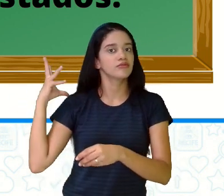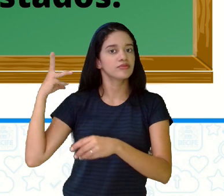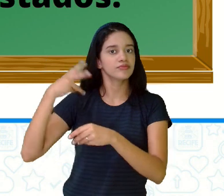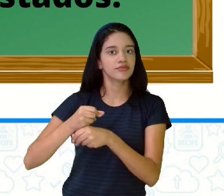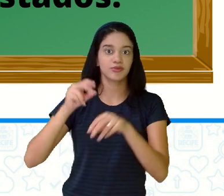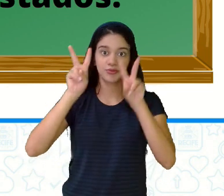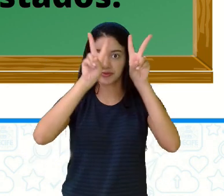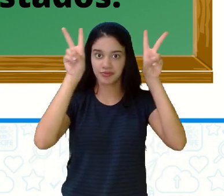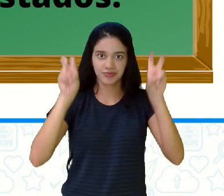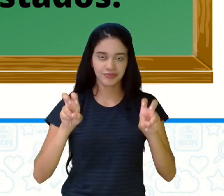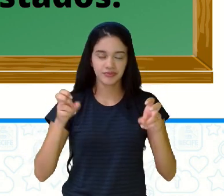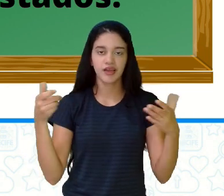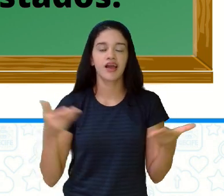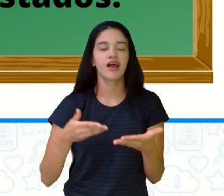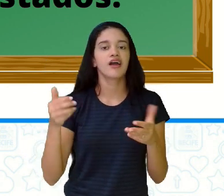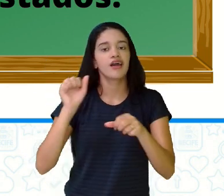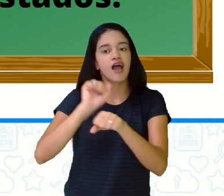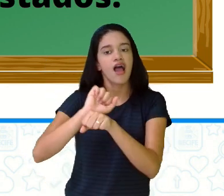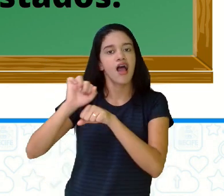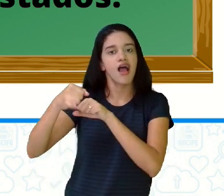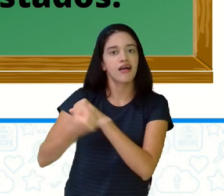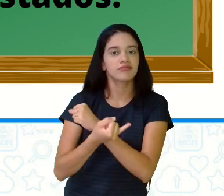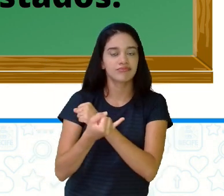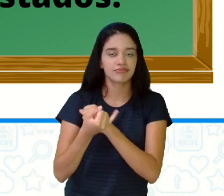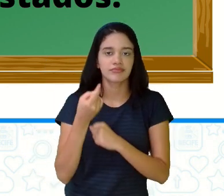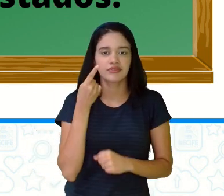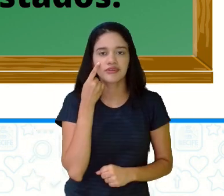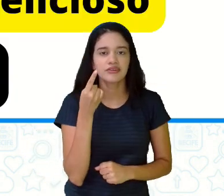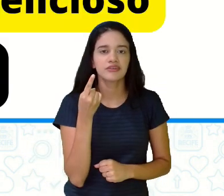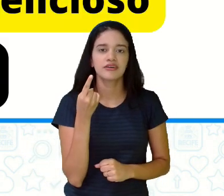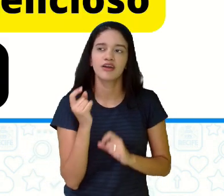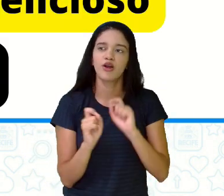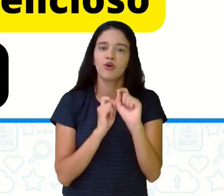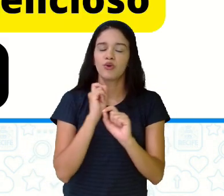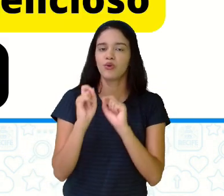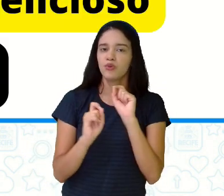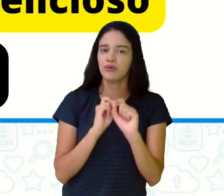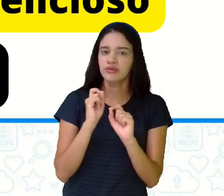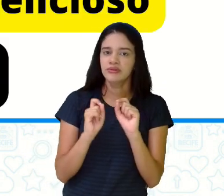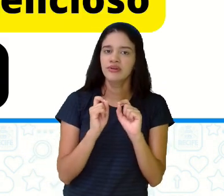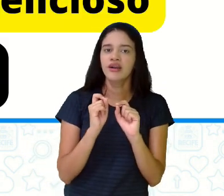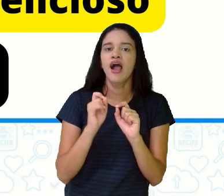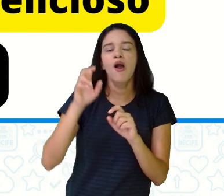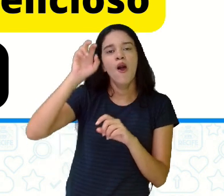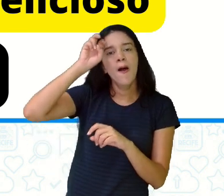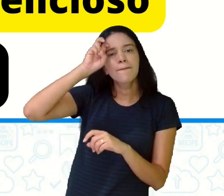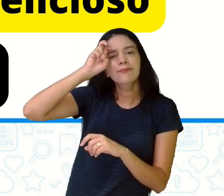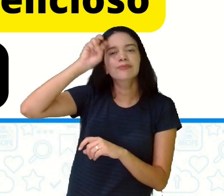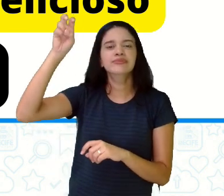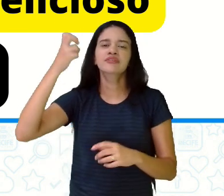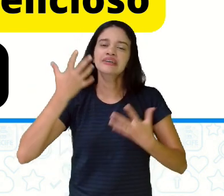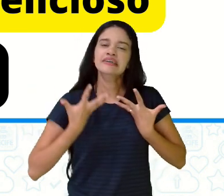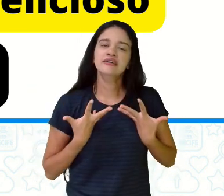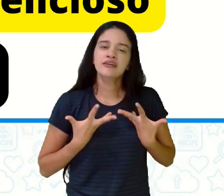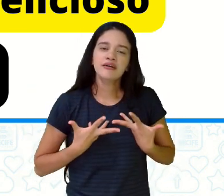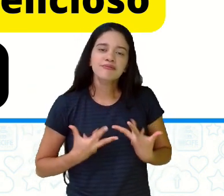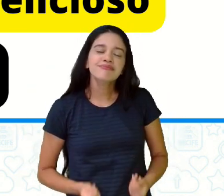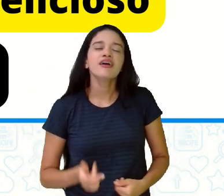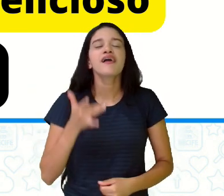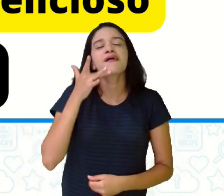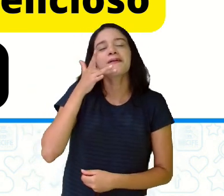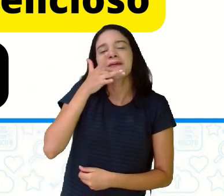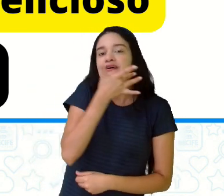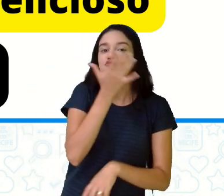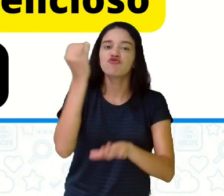assuntos. Adjetivo. O adjetivo aí que é justamente inteligente, cansado, preferido, delicioso,